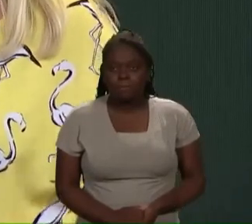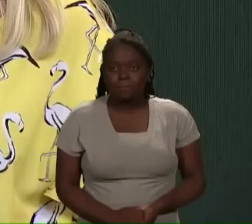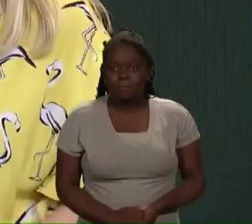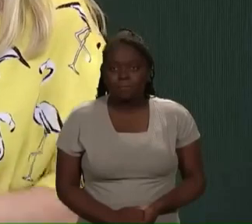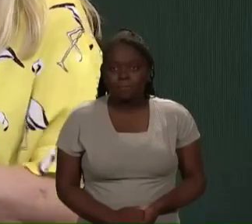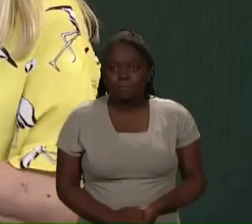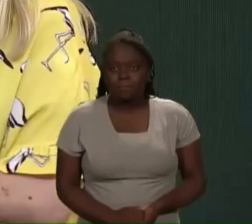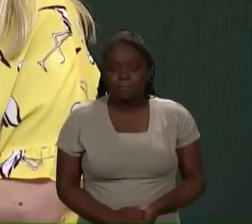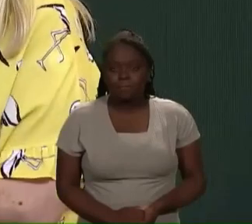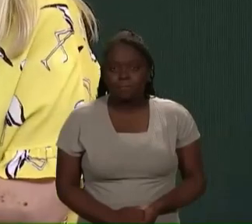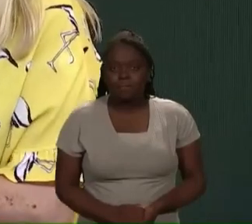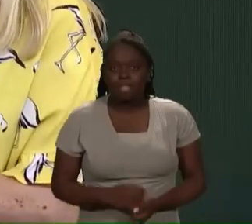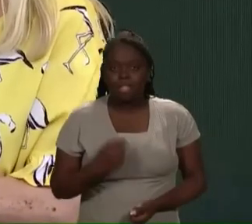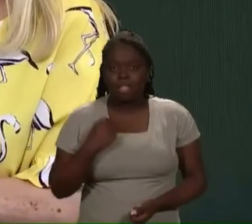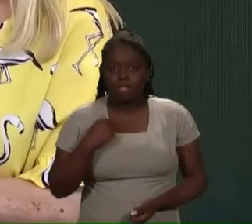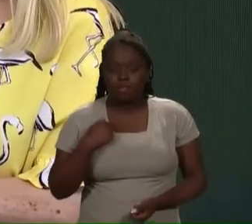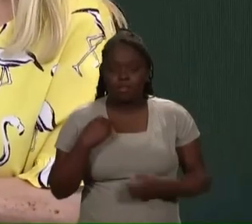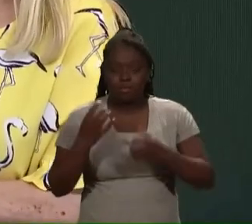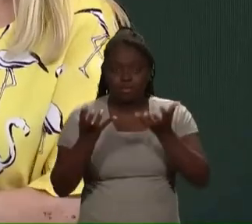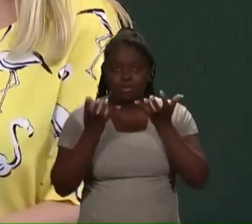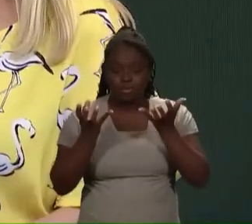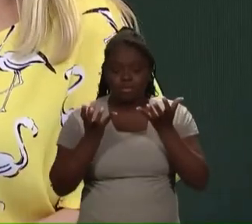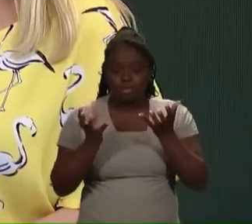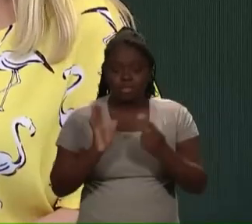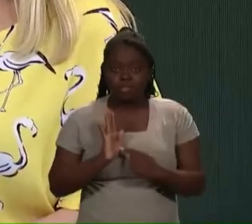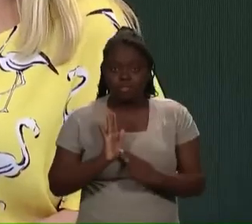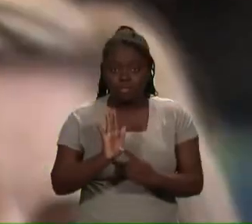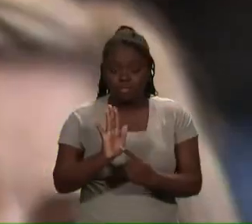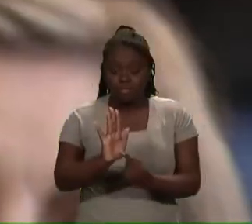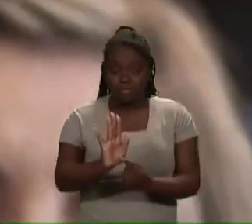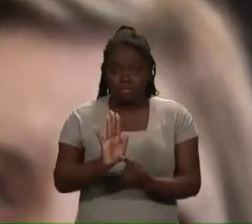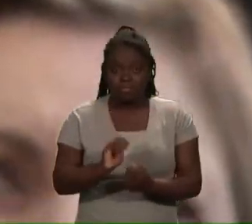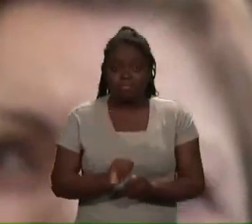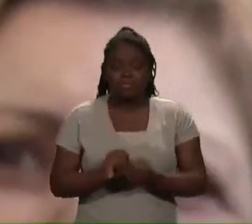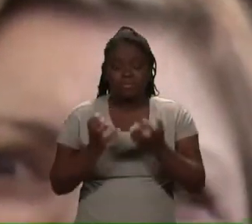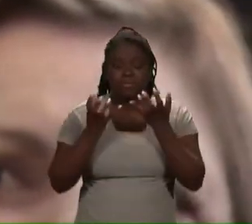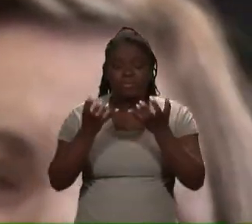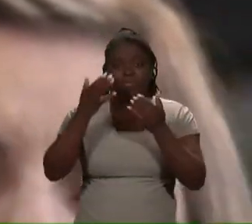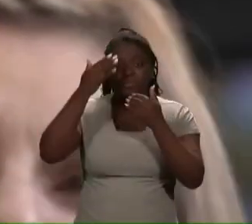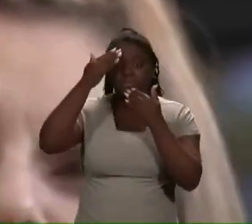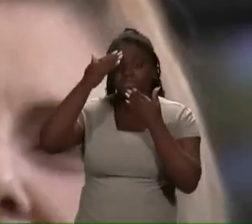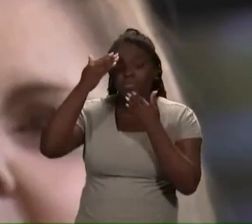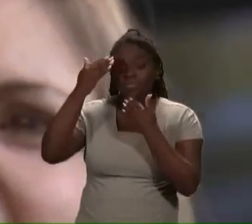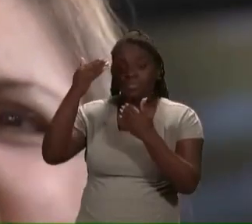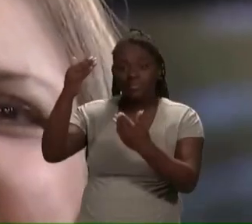Eu só quero expressar a minha gratidão a Deus.